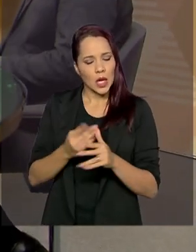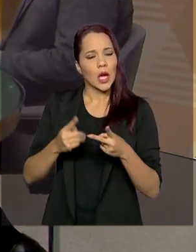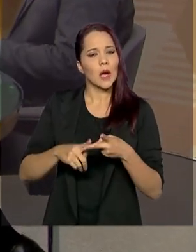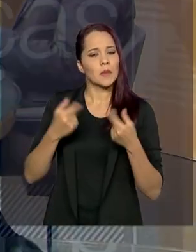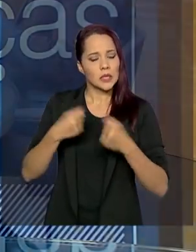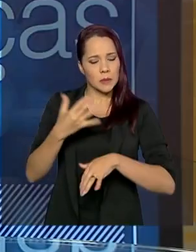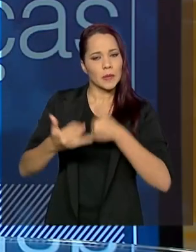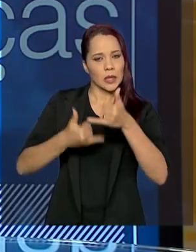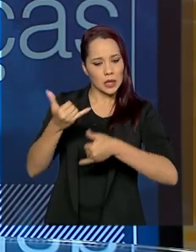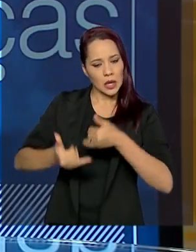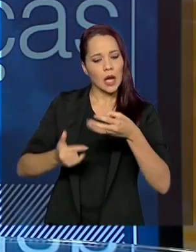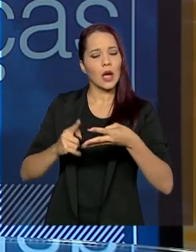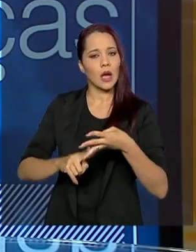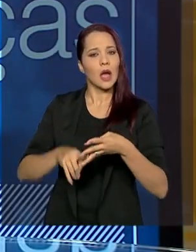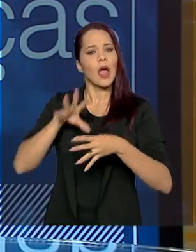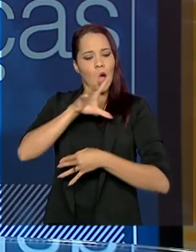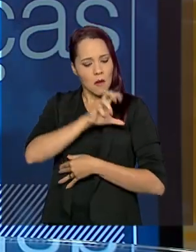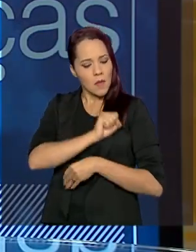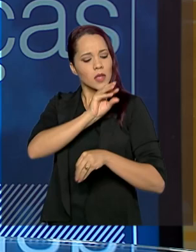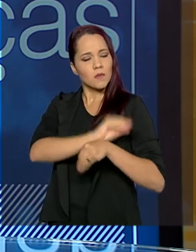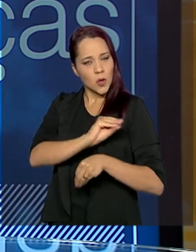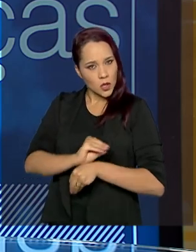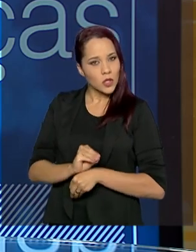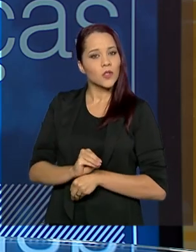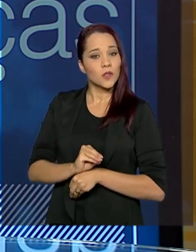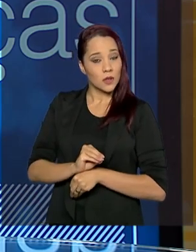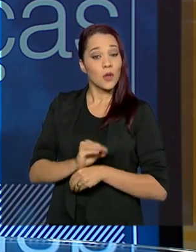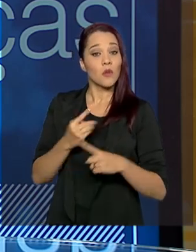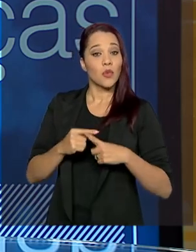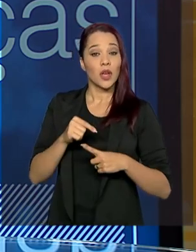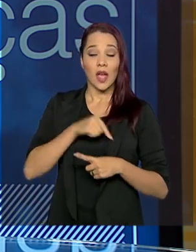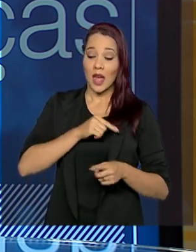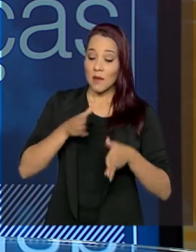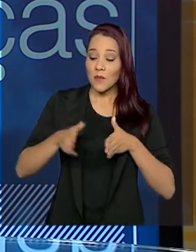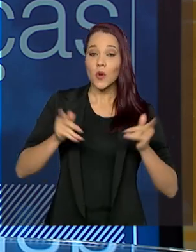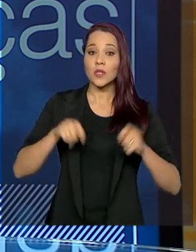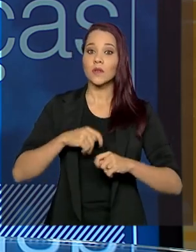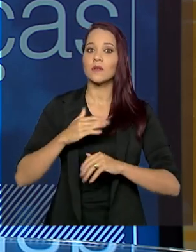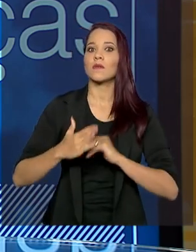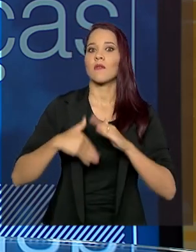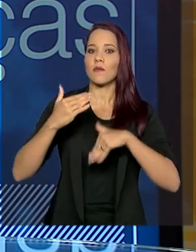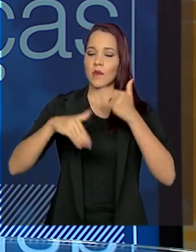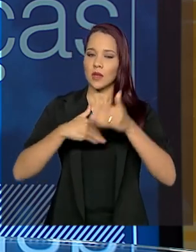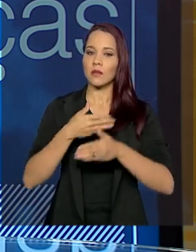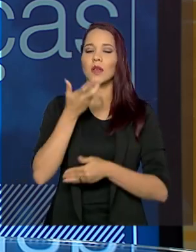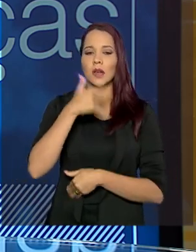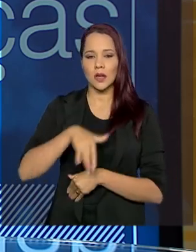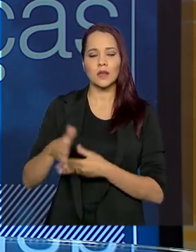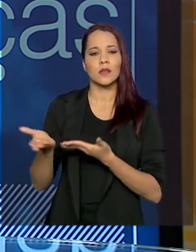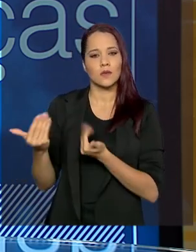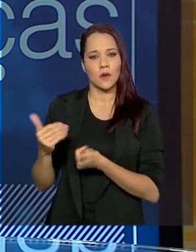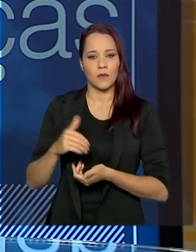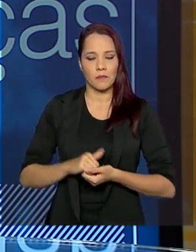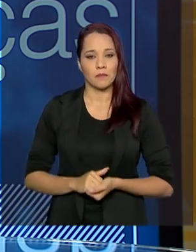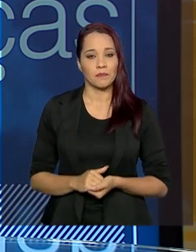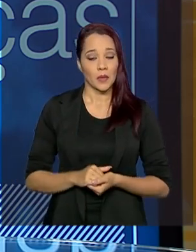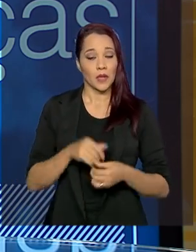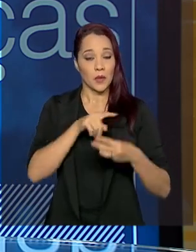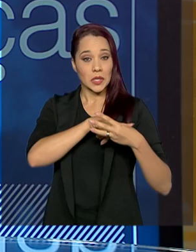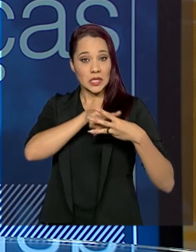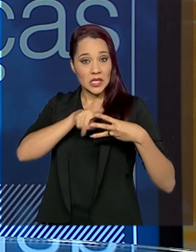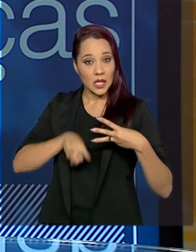tem que brincar, criança tem que ser amada e protegida, porque ela está numa especial condição de desenvolvimento, criança e adolescente. Então, esses três